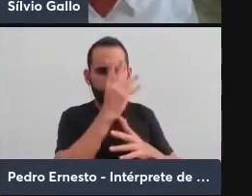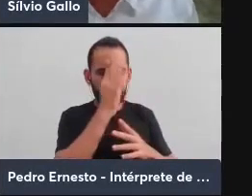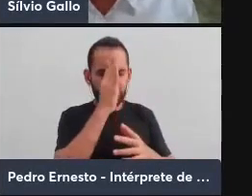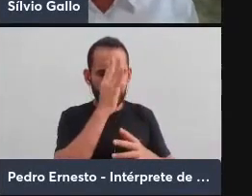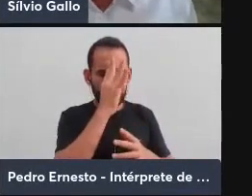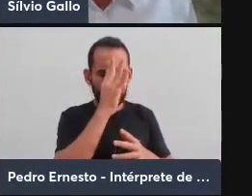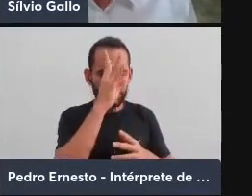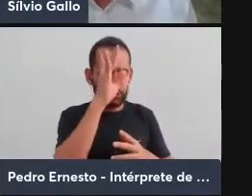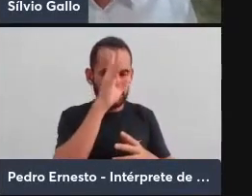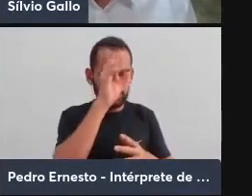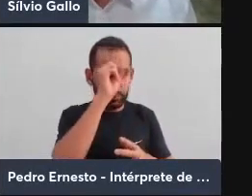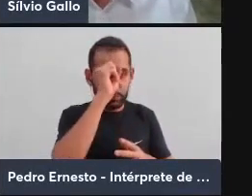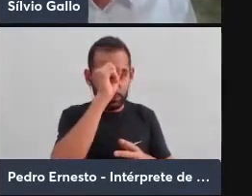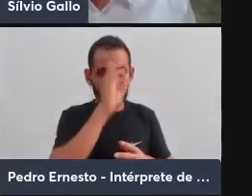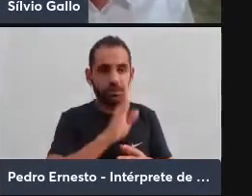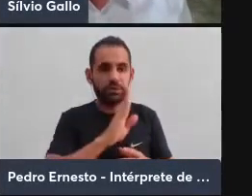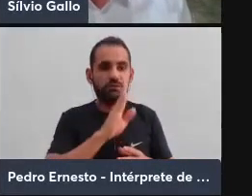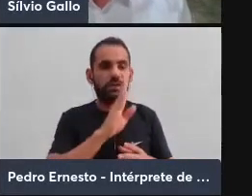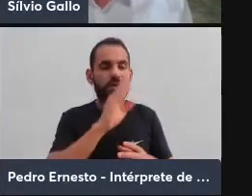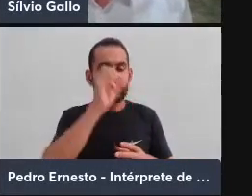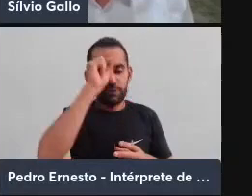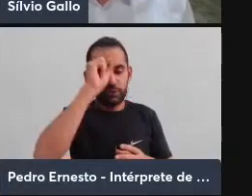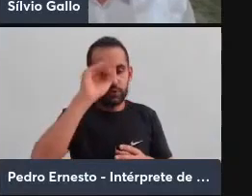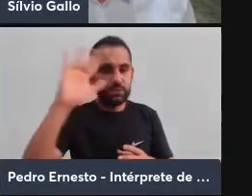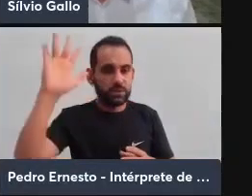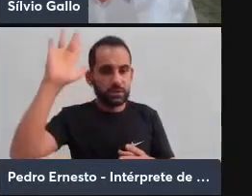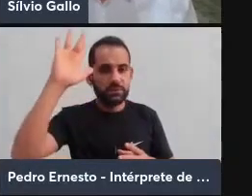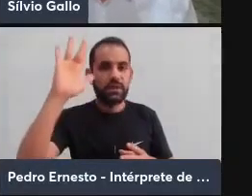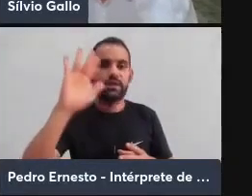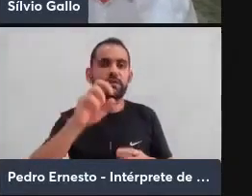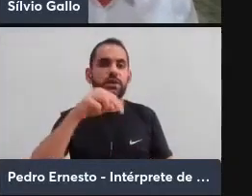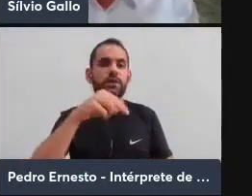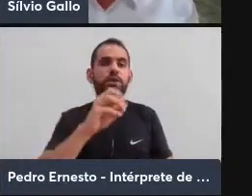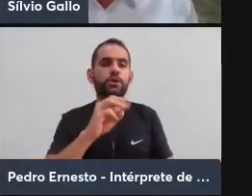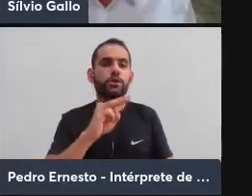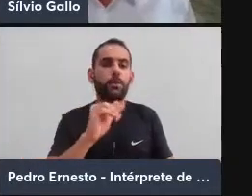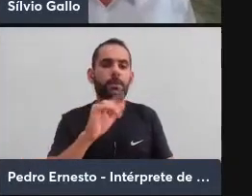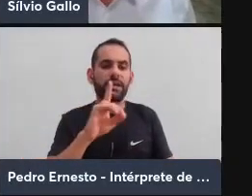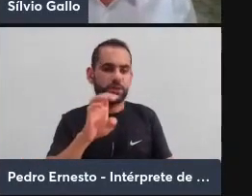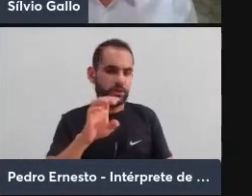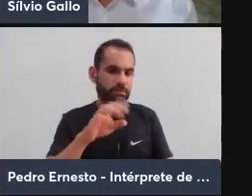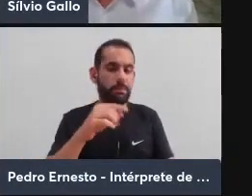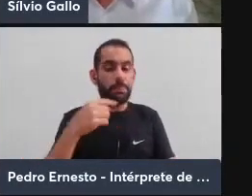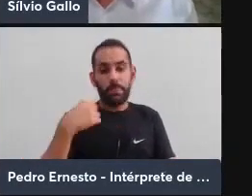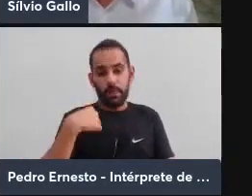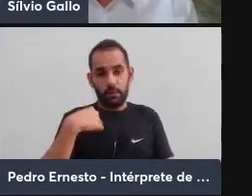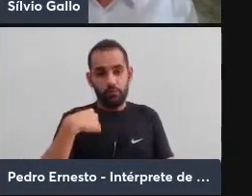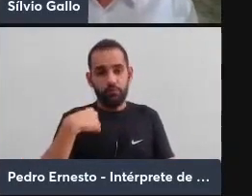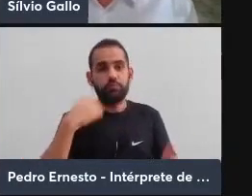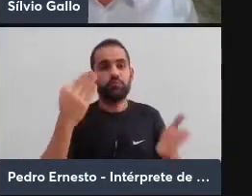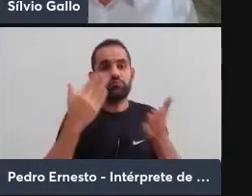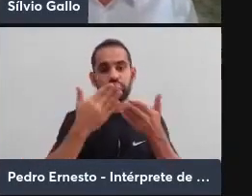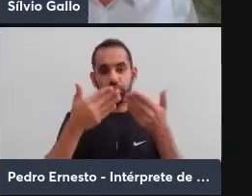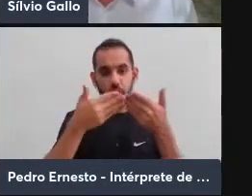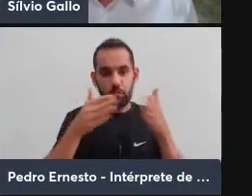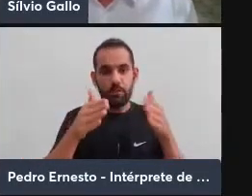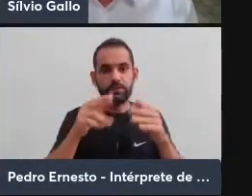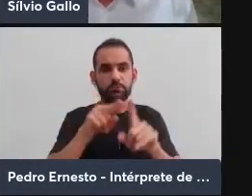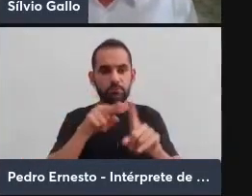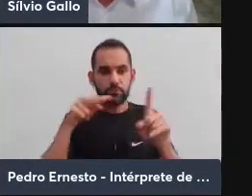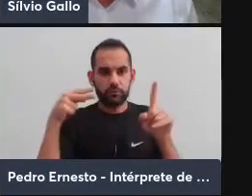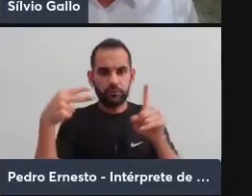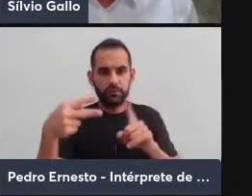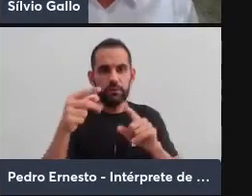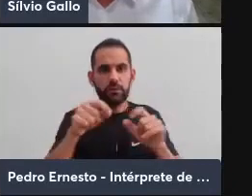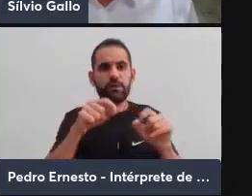singulares, subjetividades nômades. Eu parto do princípio, então, de que as subjetividades humanas